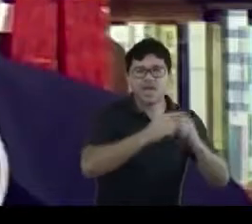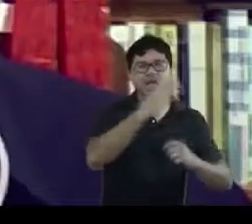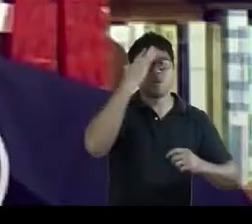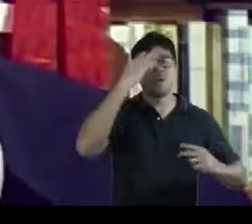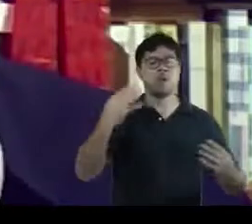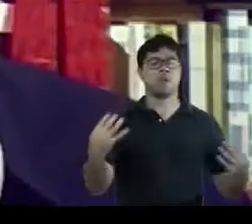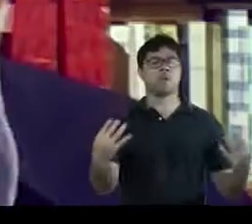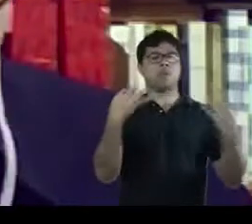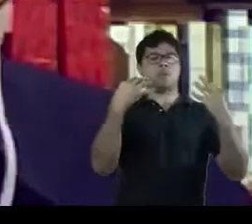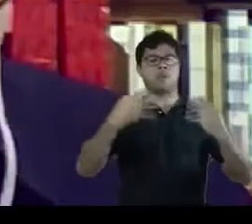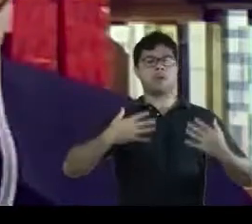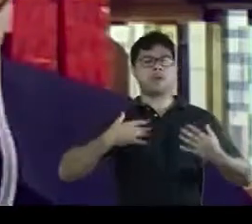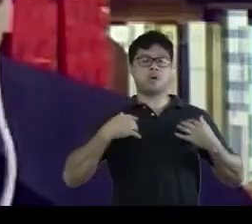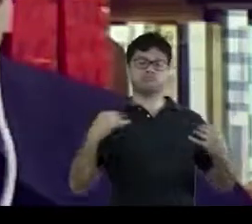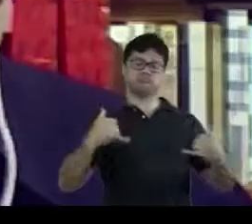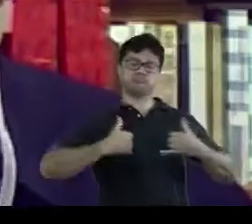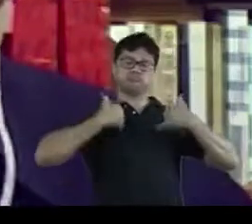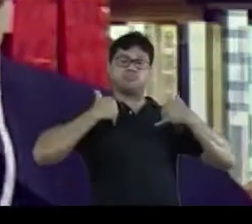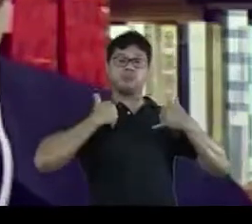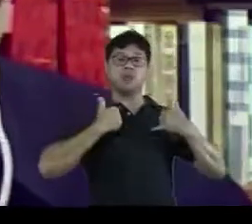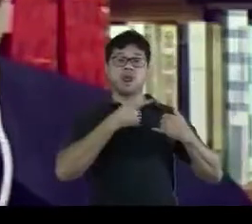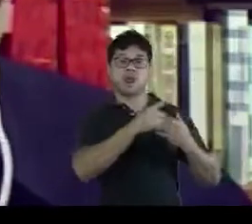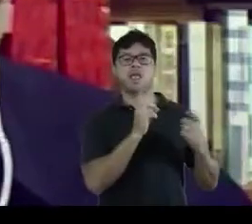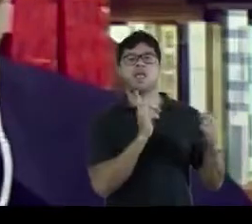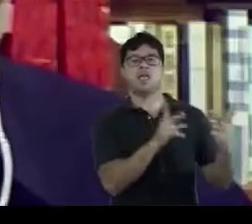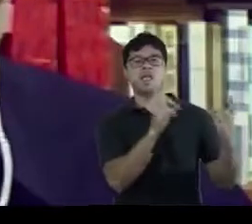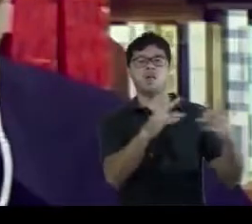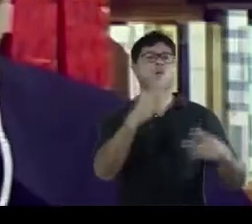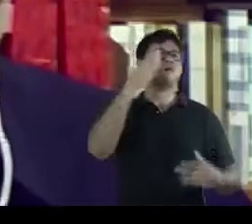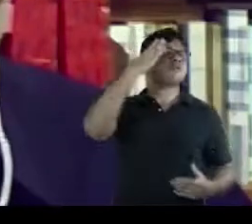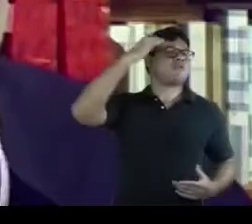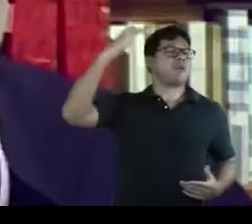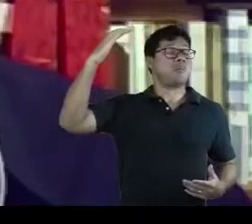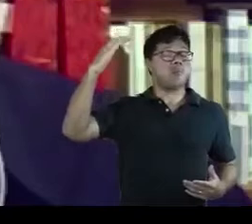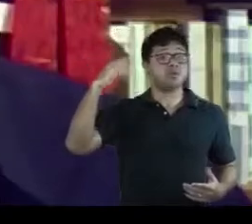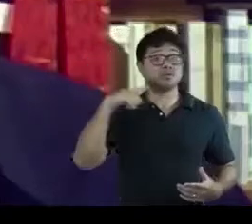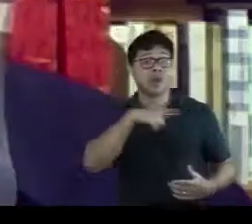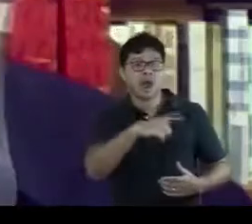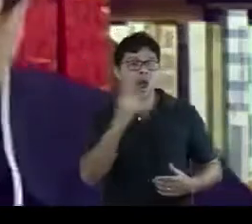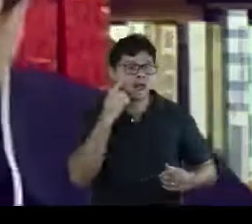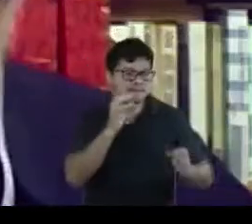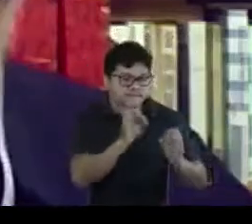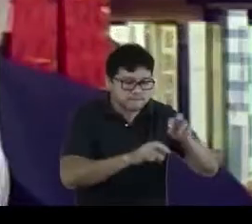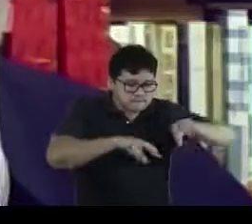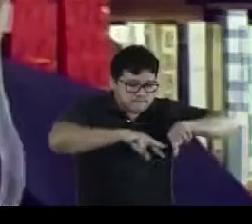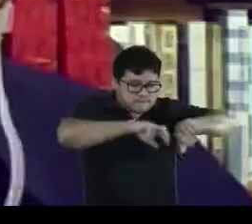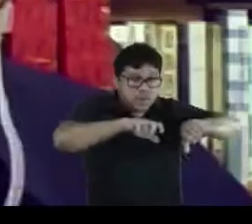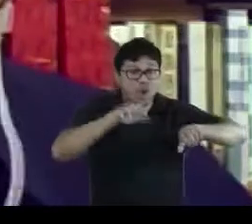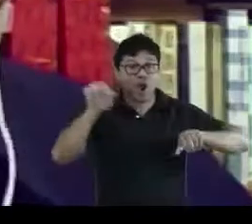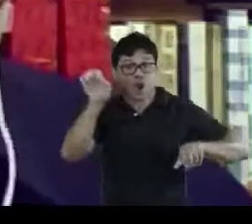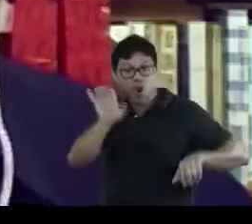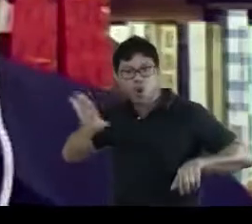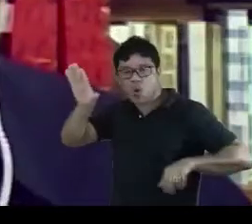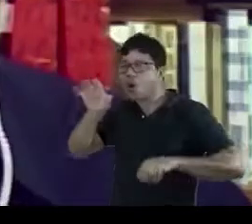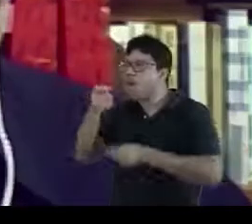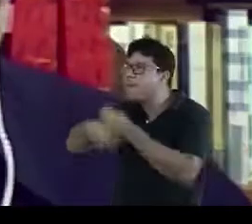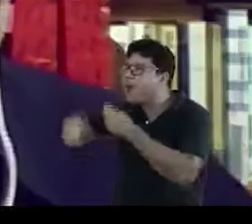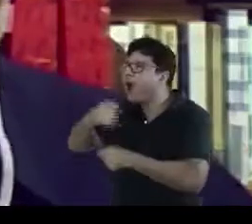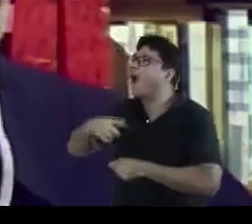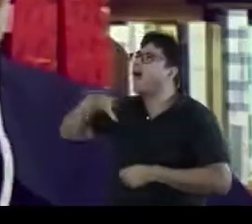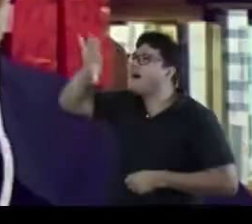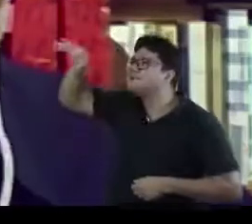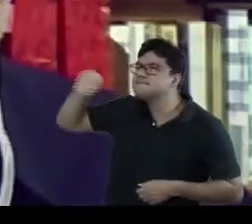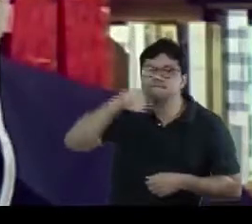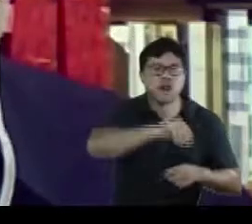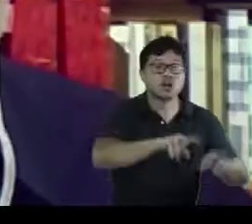autopromoção ou publicidade que conferia o livreiro a capacidade de perscutar o mercado europeu, obter algum